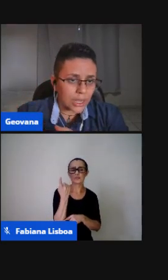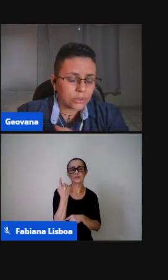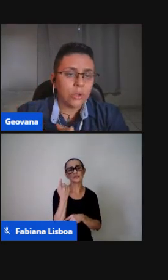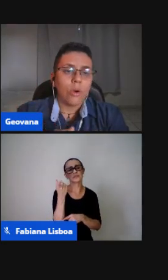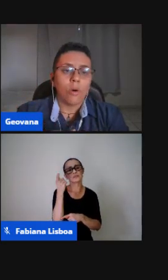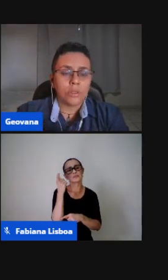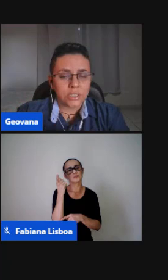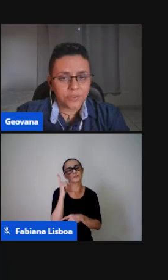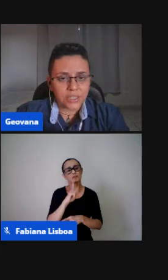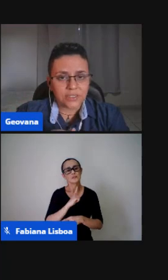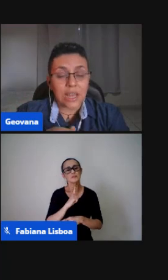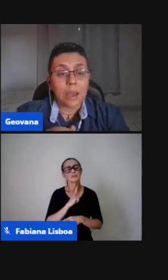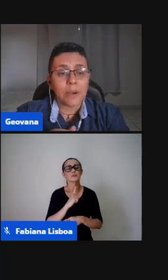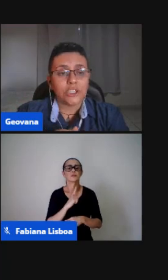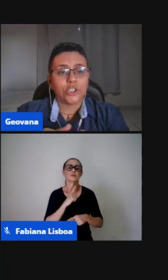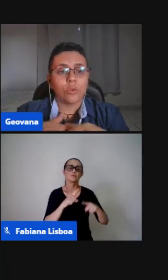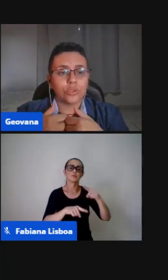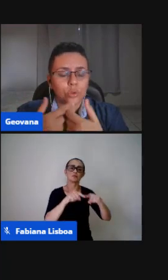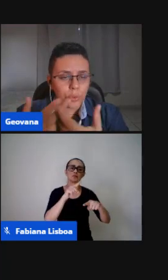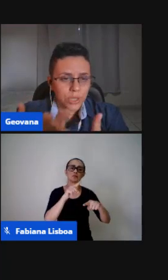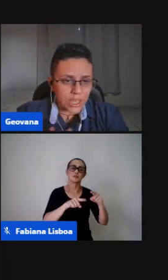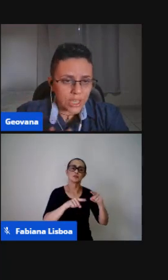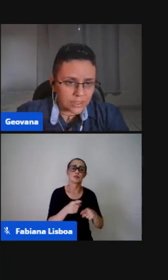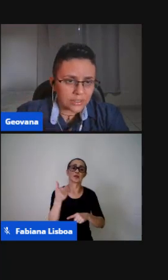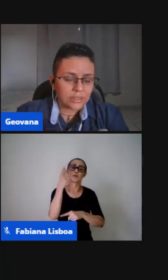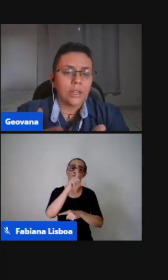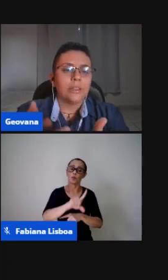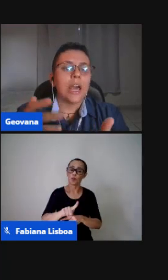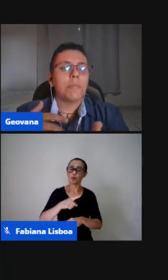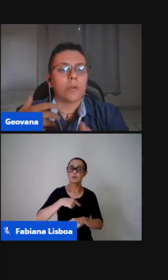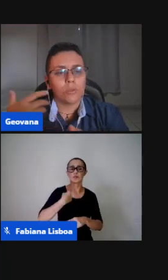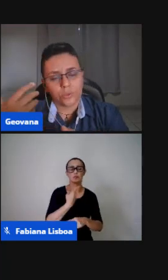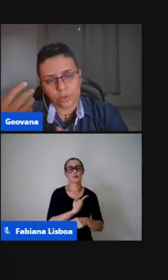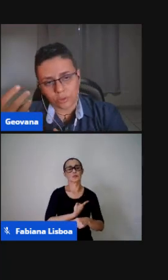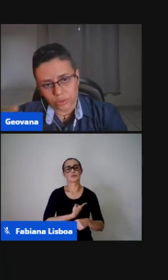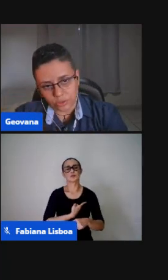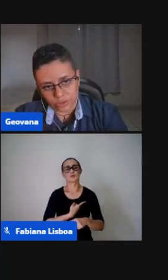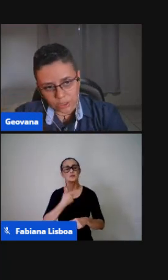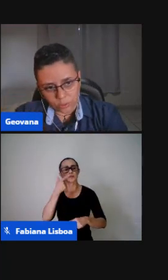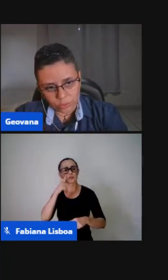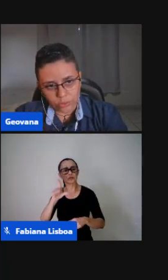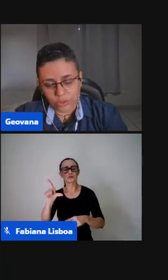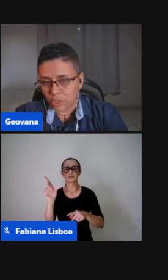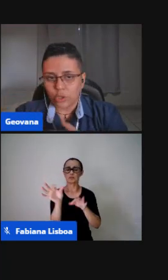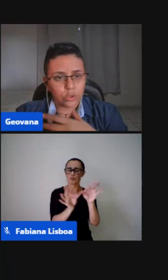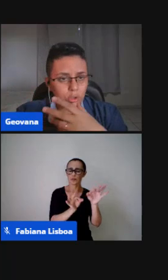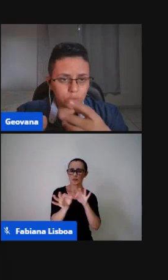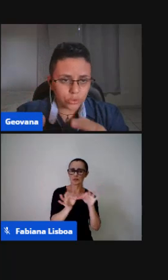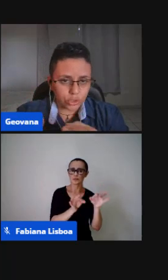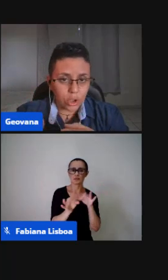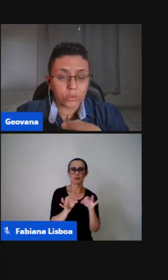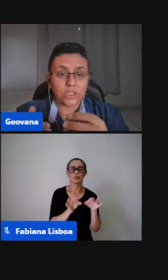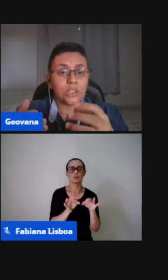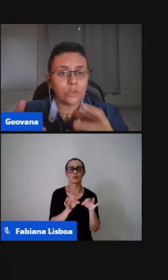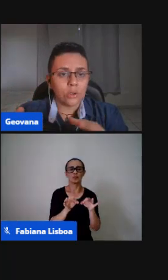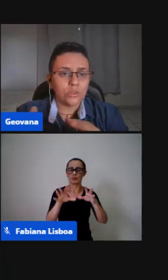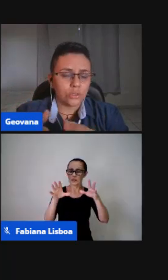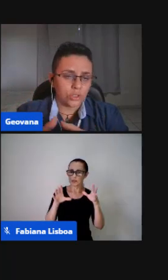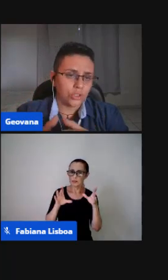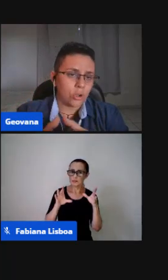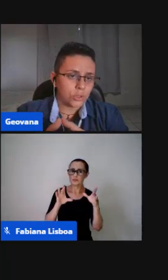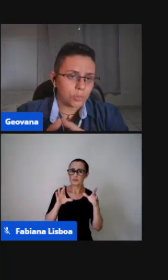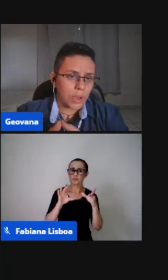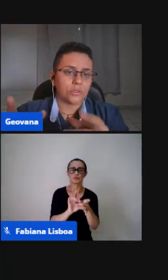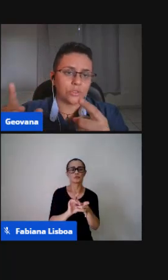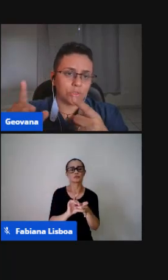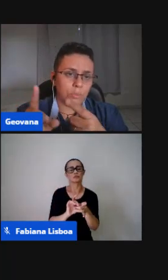estruturado outras vezes dá para a gente construir eles dá para construir com os nossos alunos todos os jogos e todos